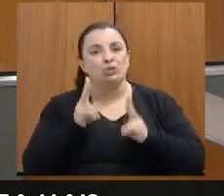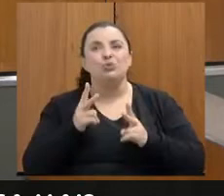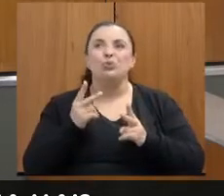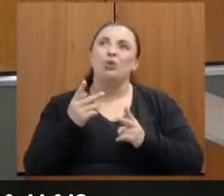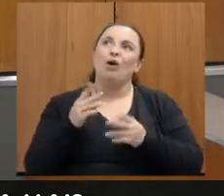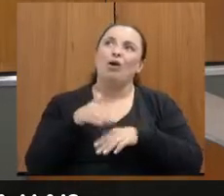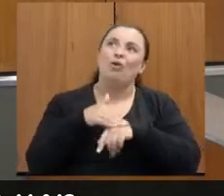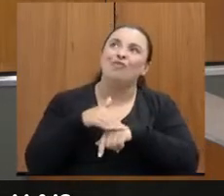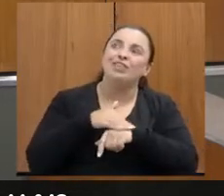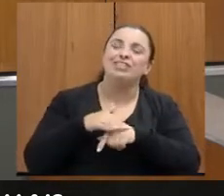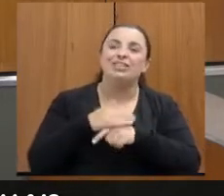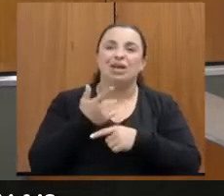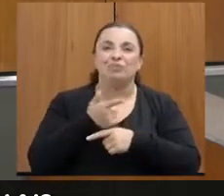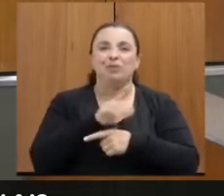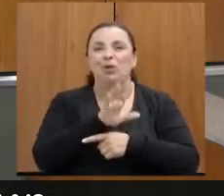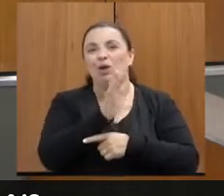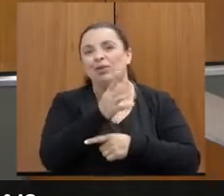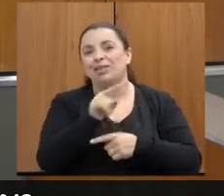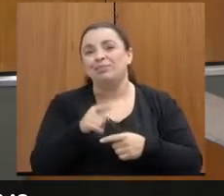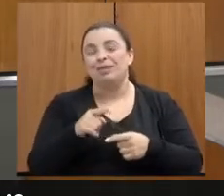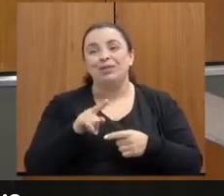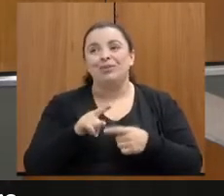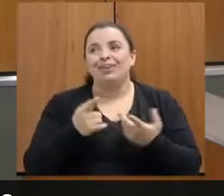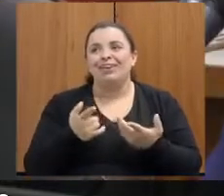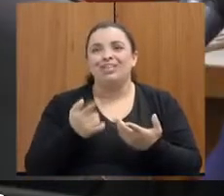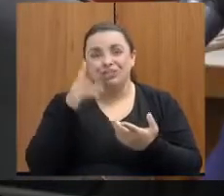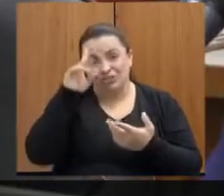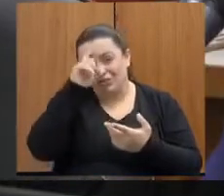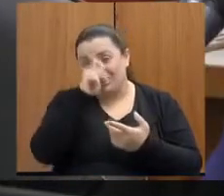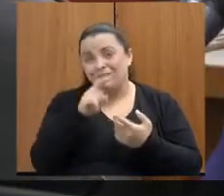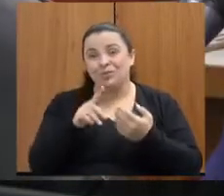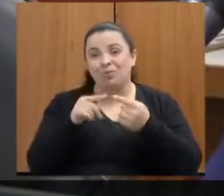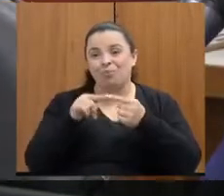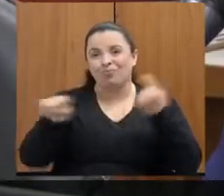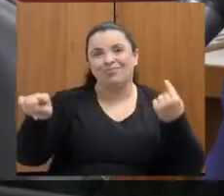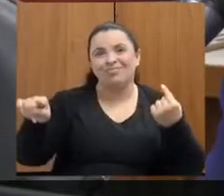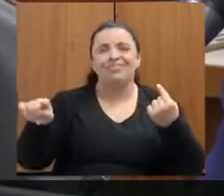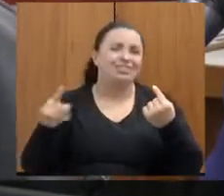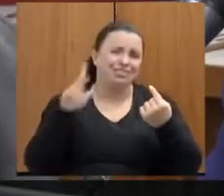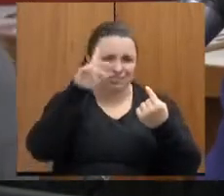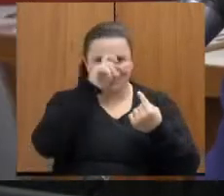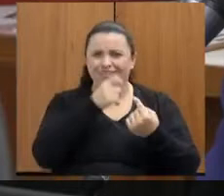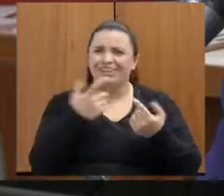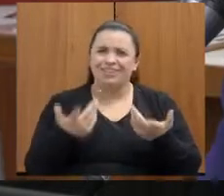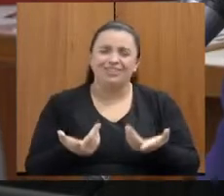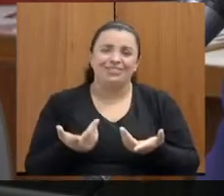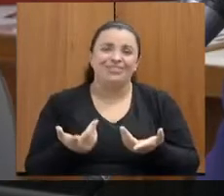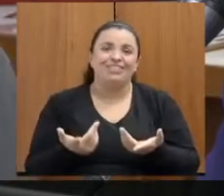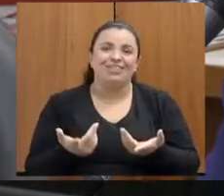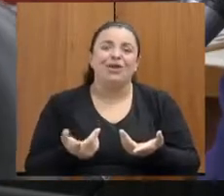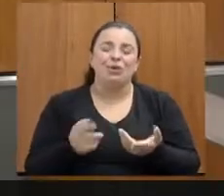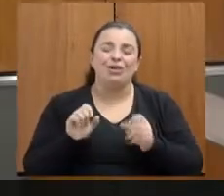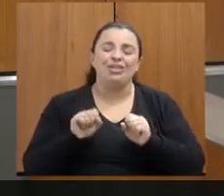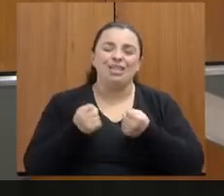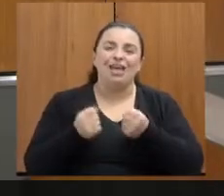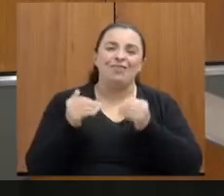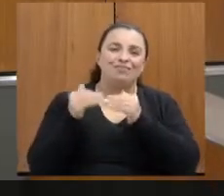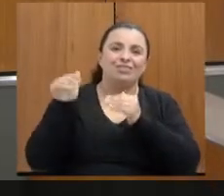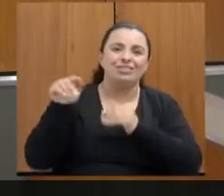trabalhar e, às vezes, a gente se desvencilhar daquilo ali, né? Então, é isso, né? Queria reforçar essa fala da Jaqueline que eu achei muito importante.